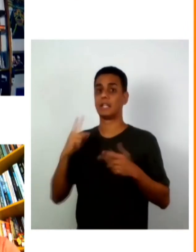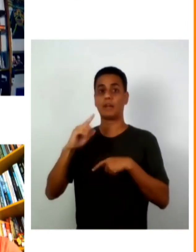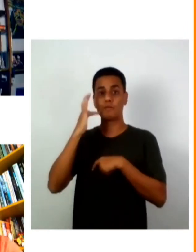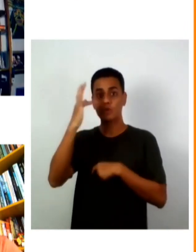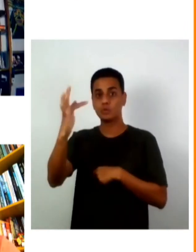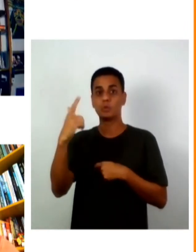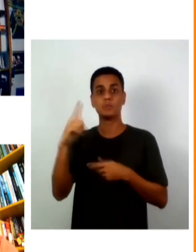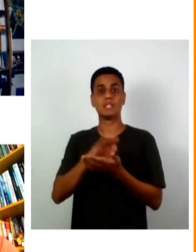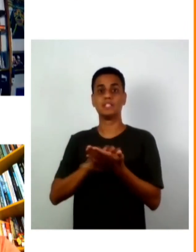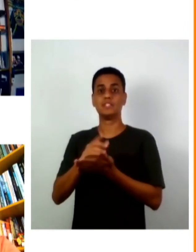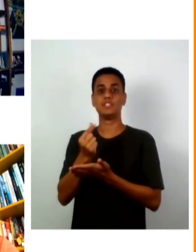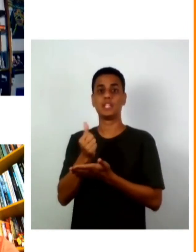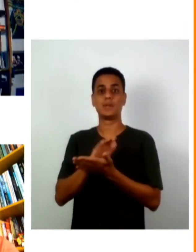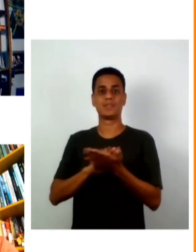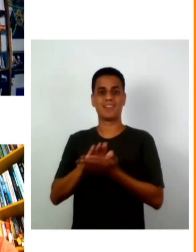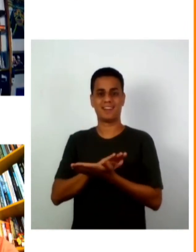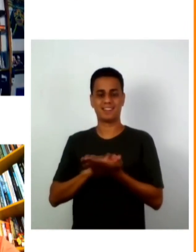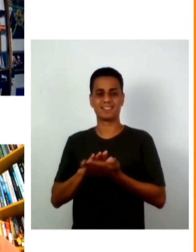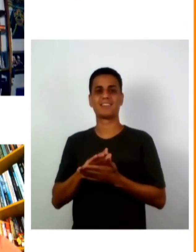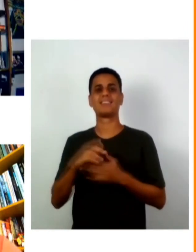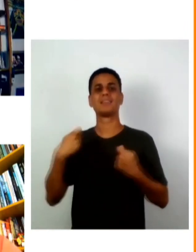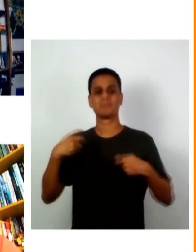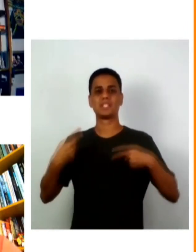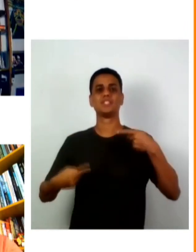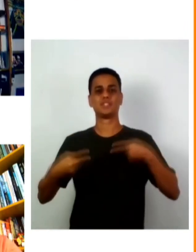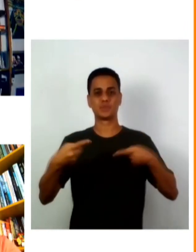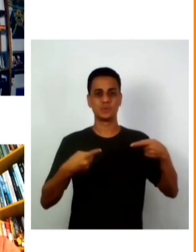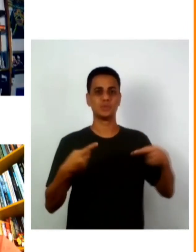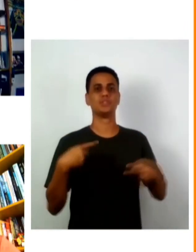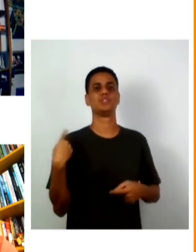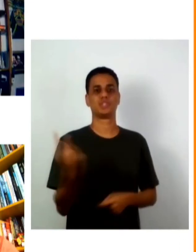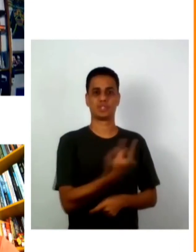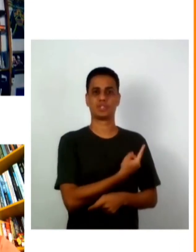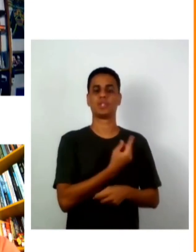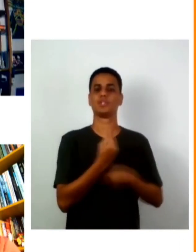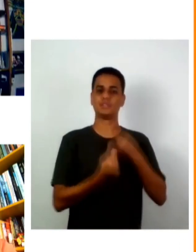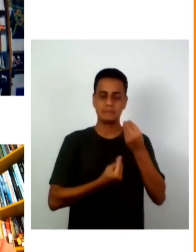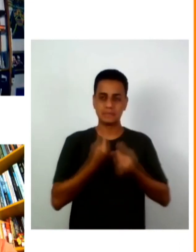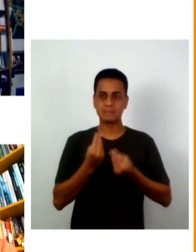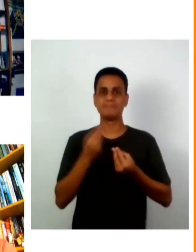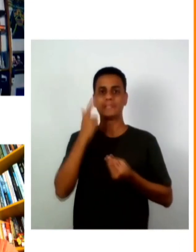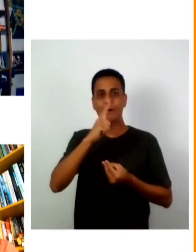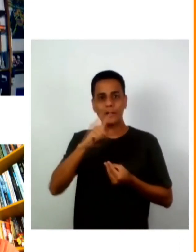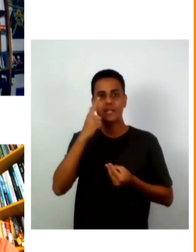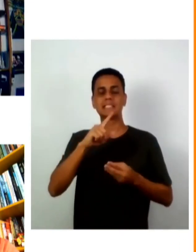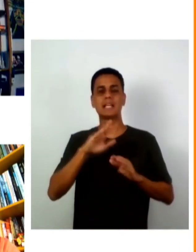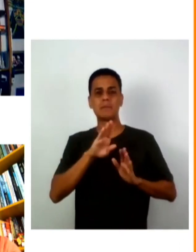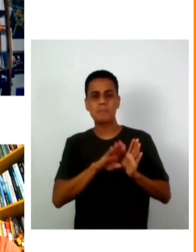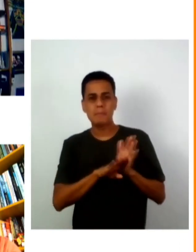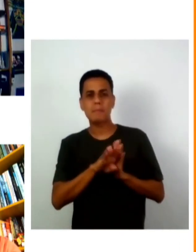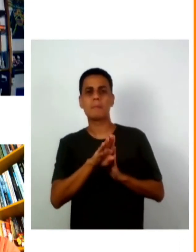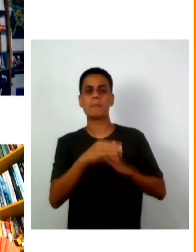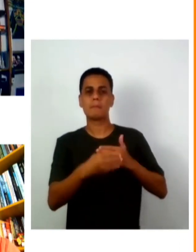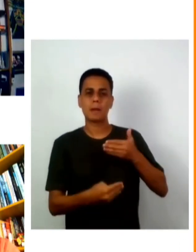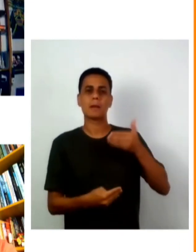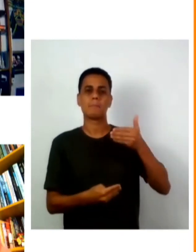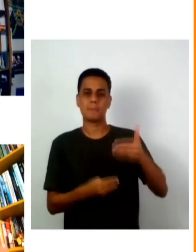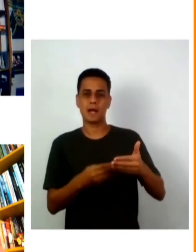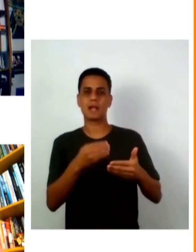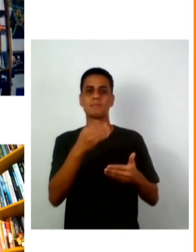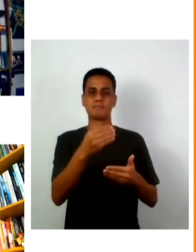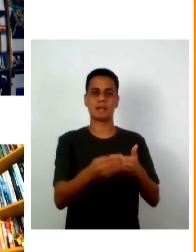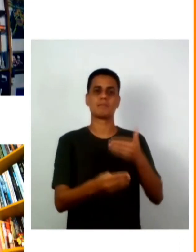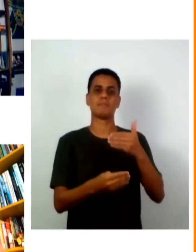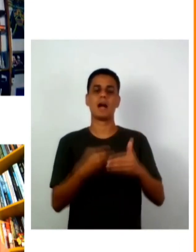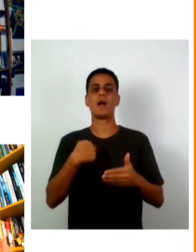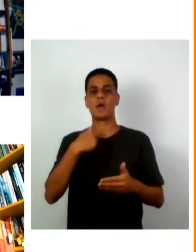colapso e já não há recursos para nada então continuar discutindo isso entre nós mesmos e sem gerar isso que vocês já geraram